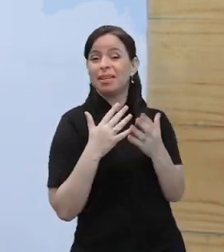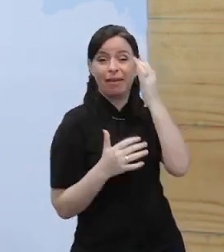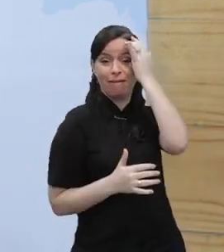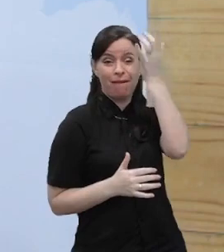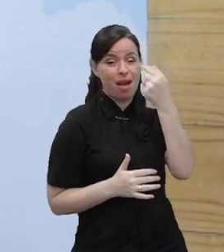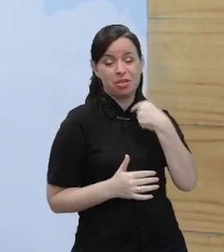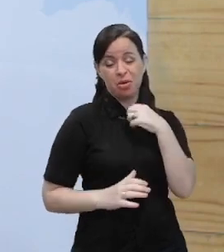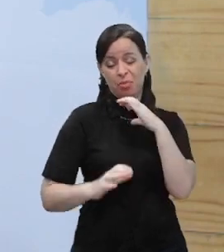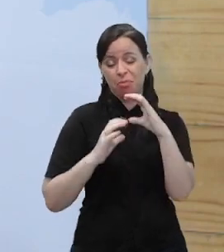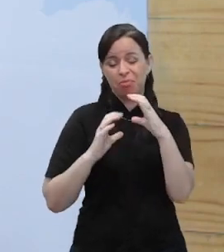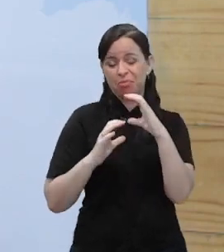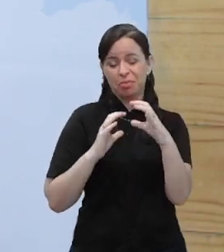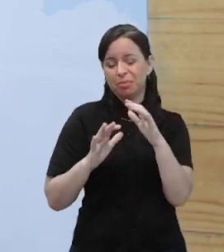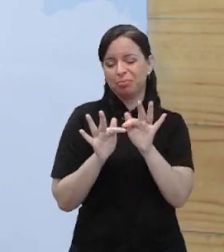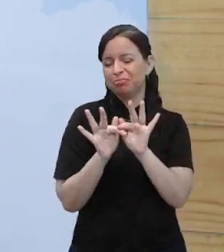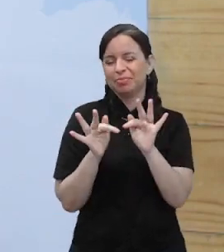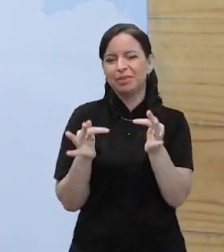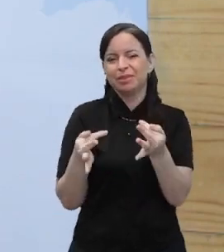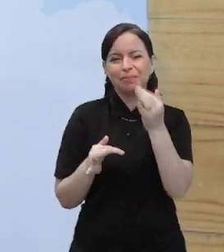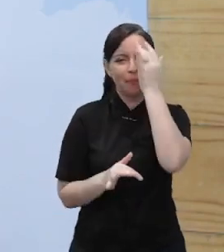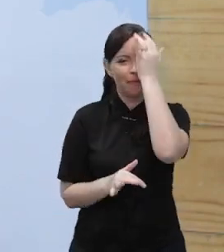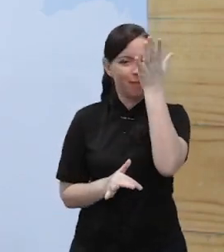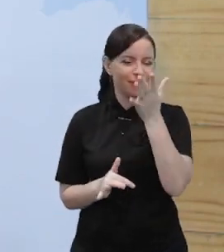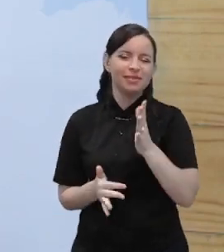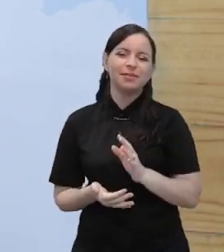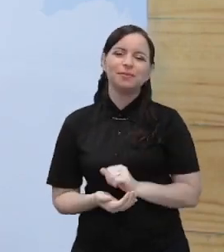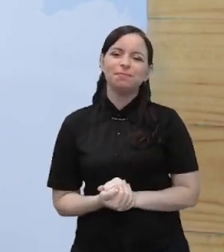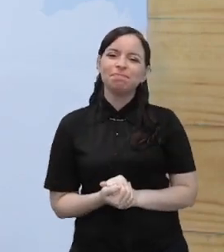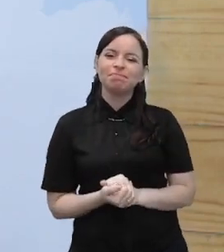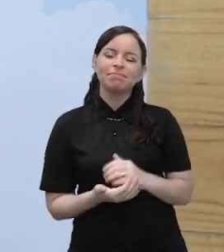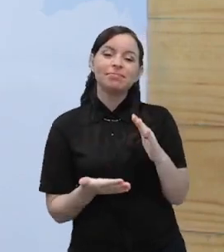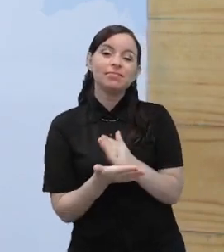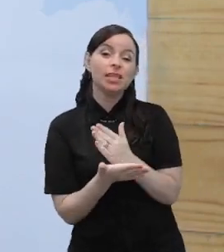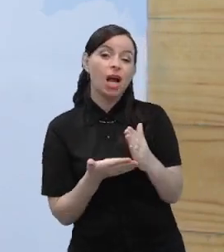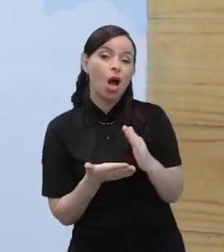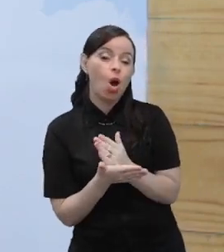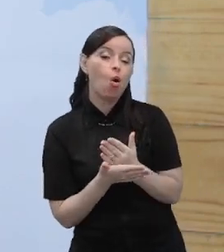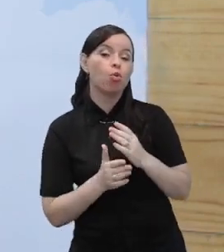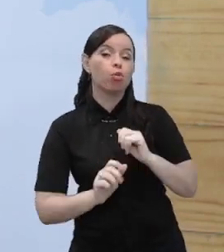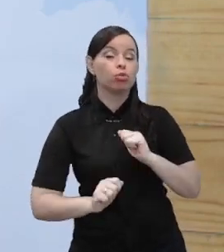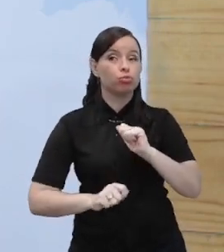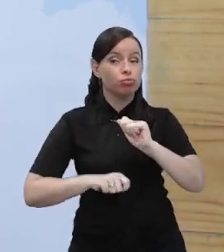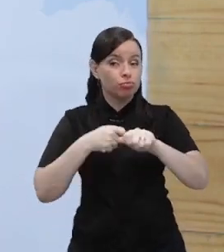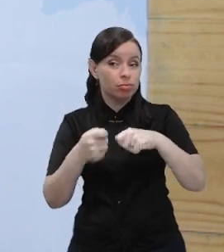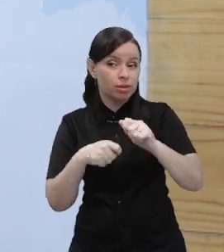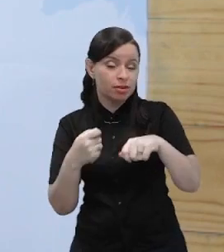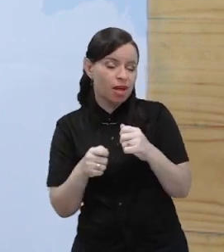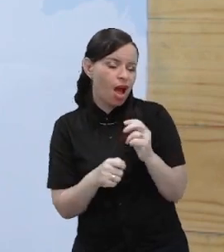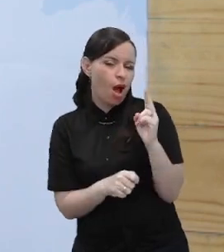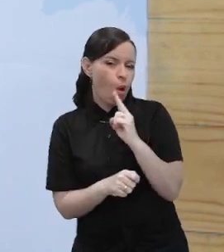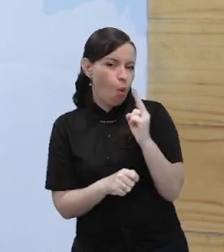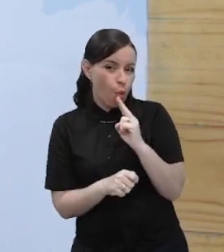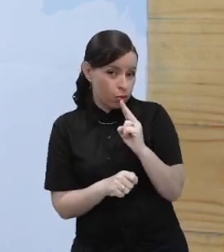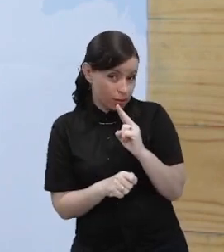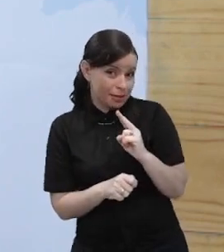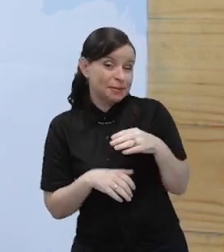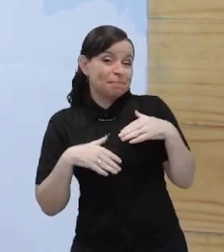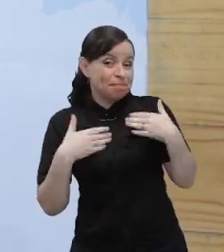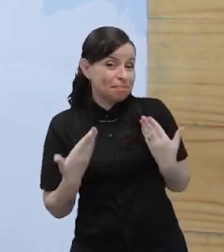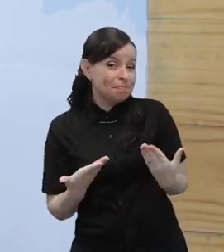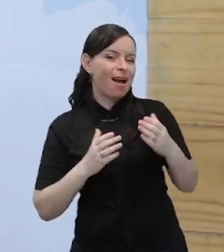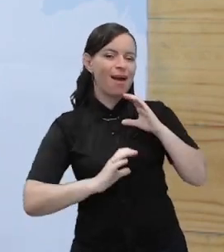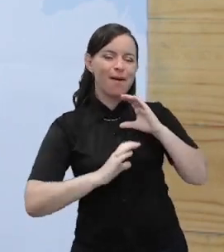comunico em língua de sinais com os meus filhos. Muito embora alguns sinais fossem emergentes ou caseiros, mas sabiam se comunicar.